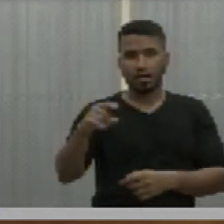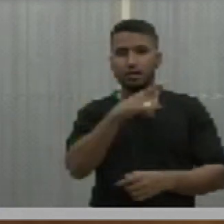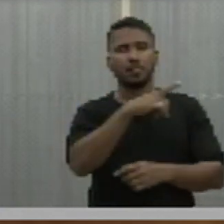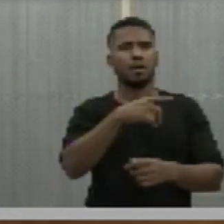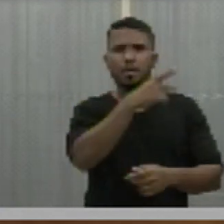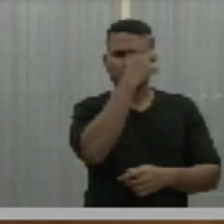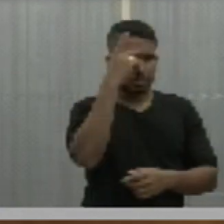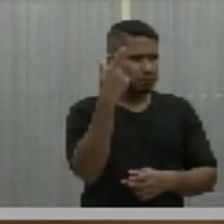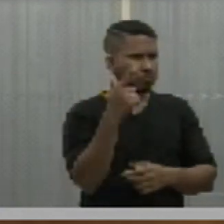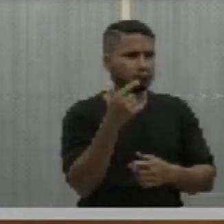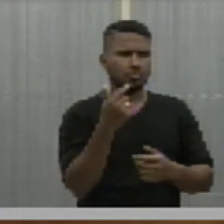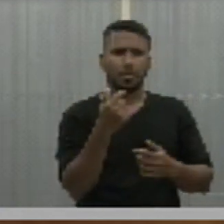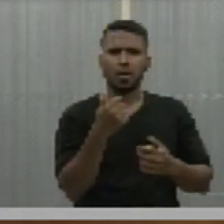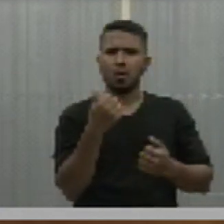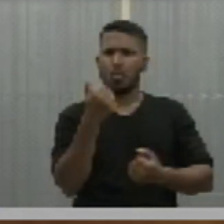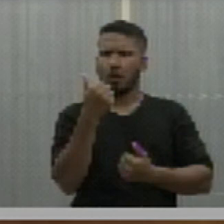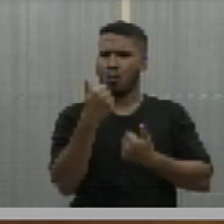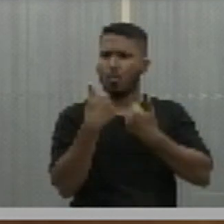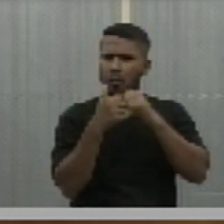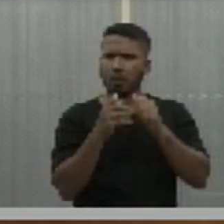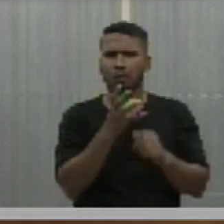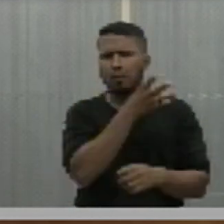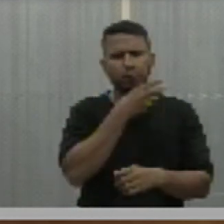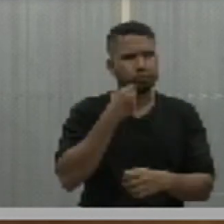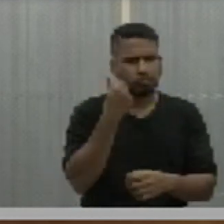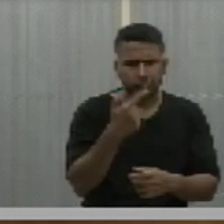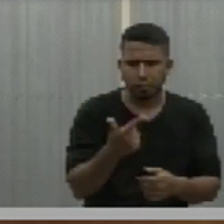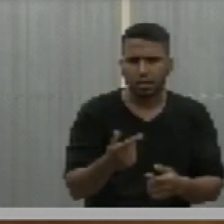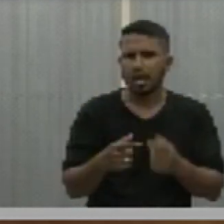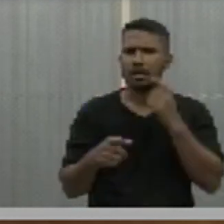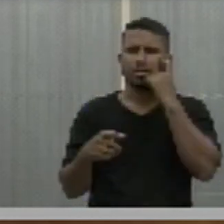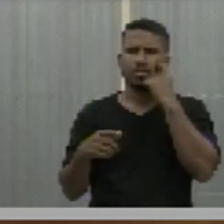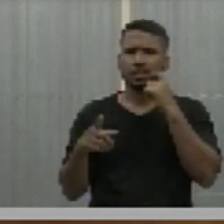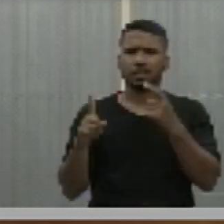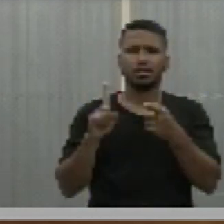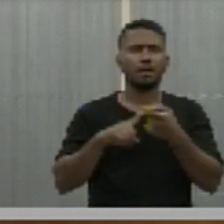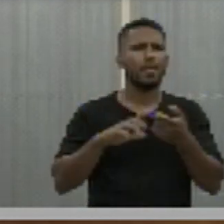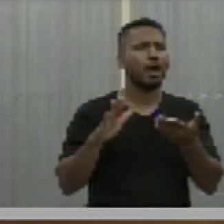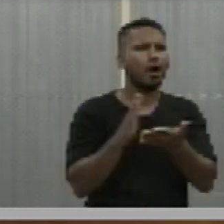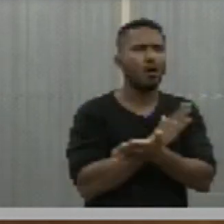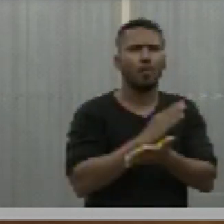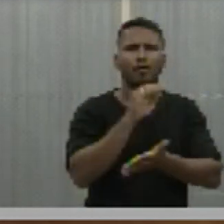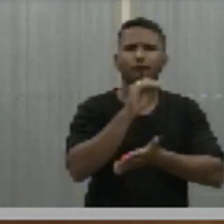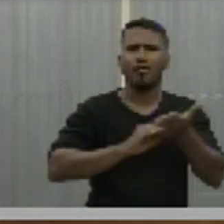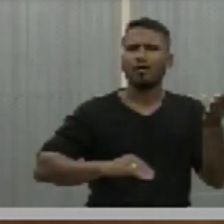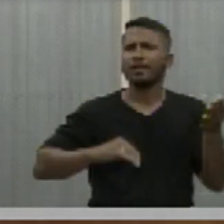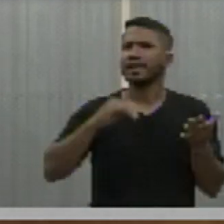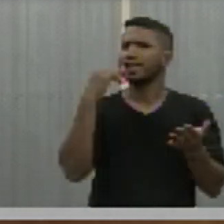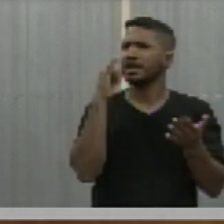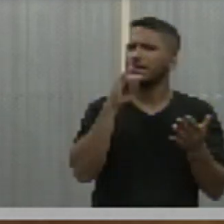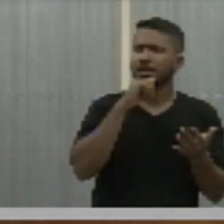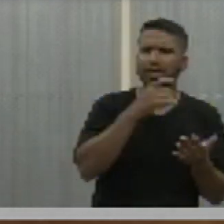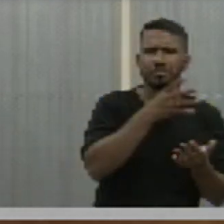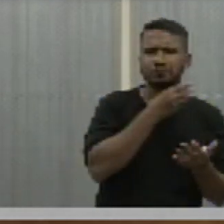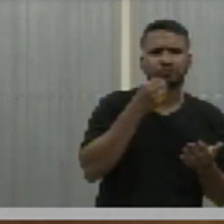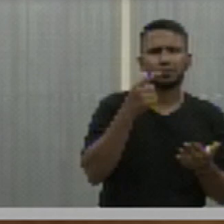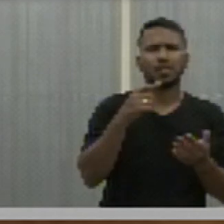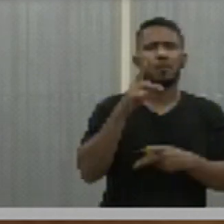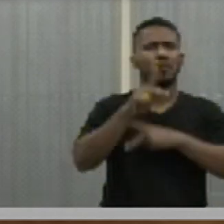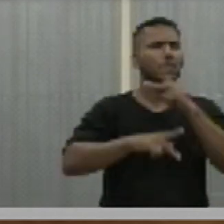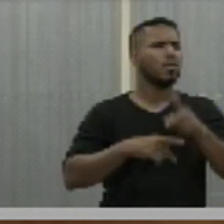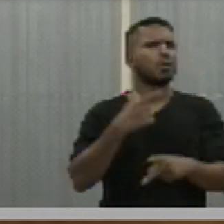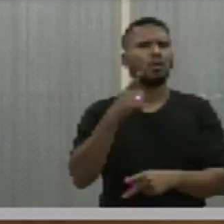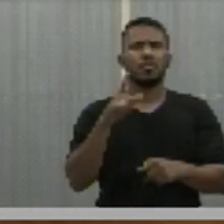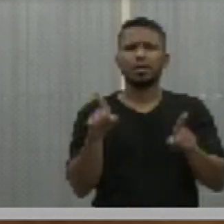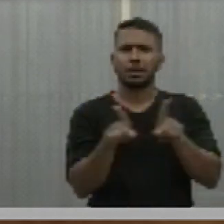acesso a transporte público de qualidade, em virtude da falta de acesso, é bom sinal de telefonia móvel. A população da região não consegue ter